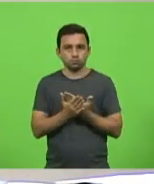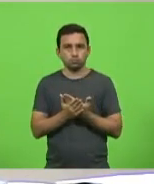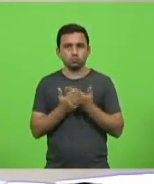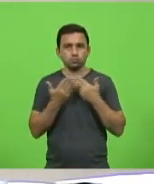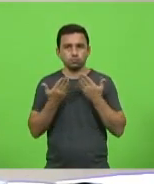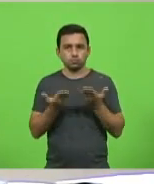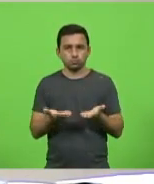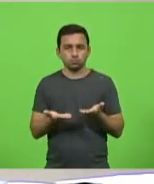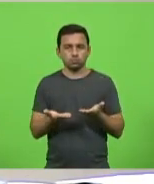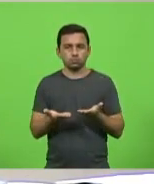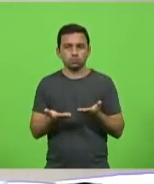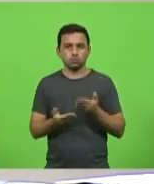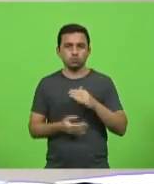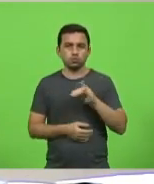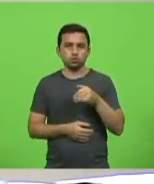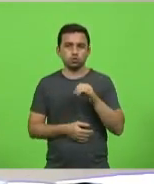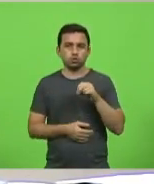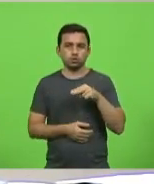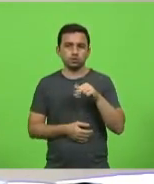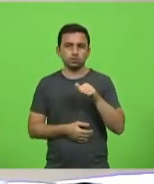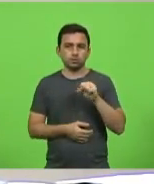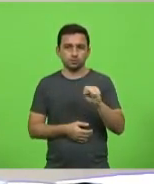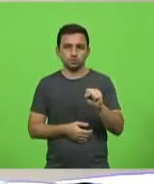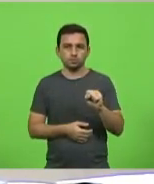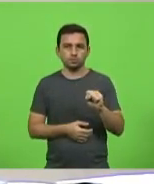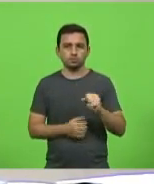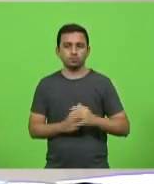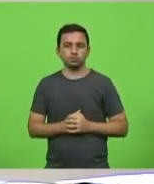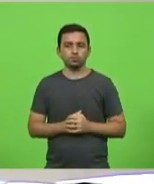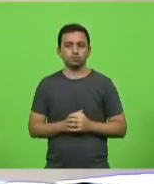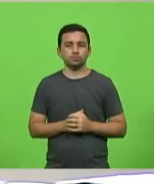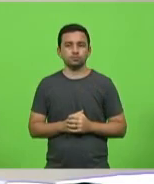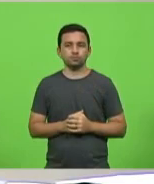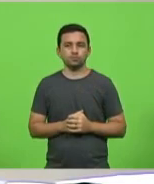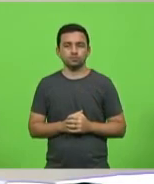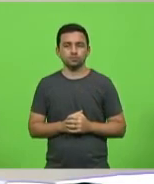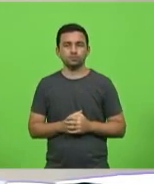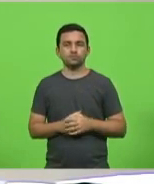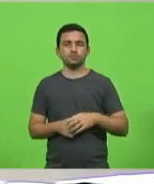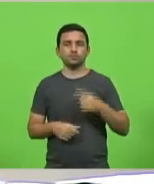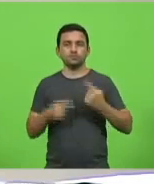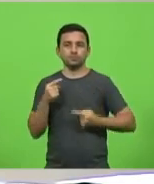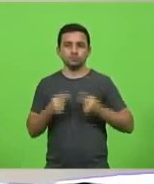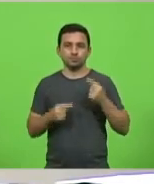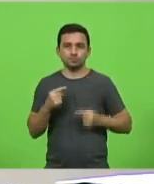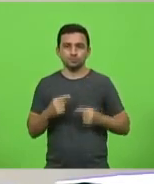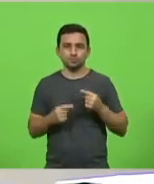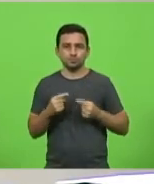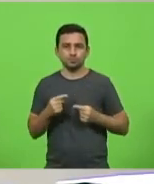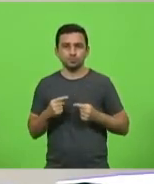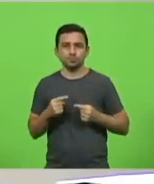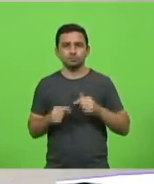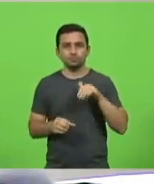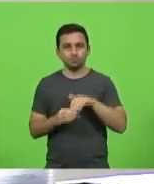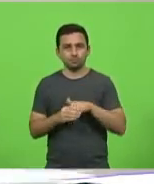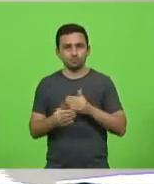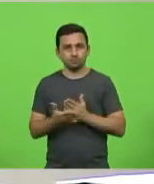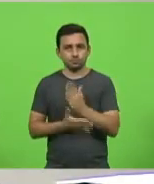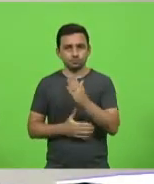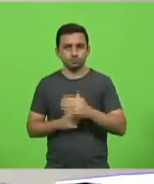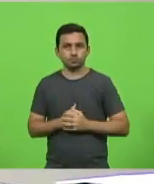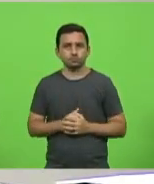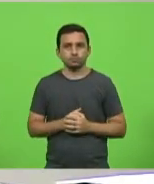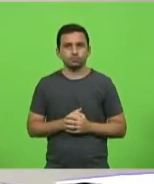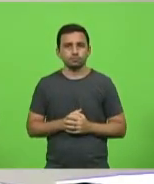básica Jonas Rosário Coelho Neves. Em discussão, em votação, aprovado.